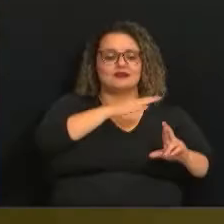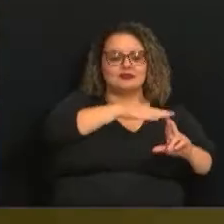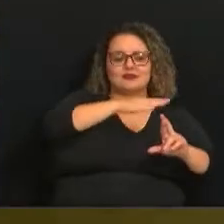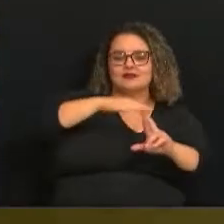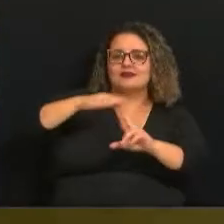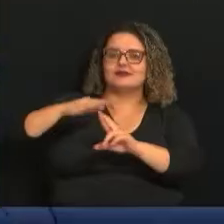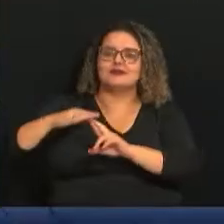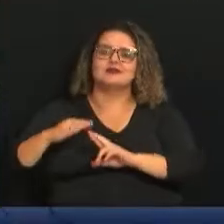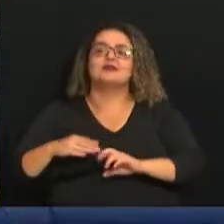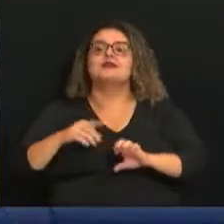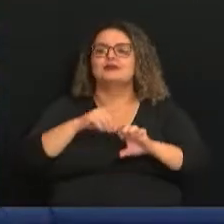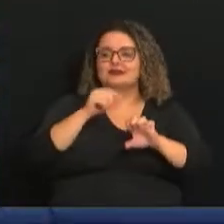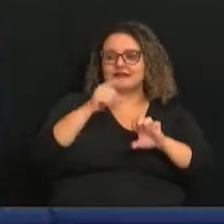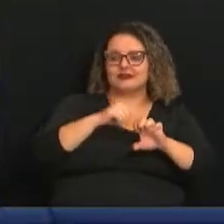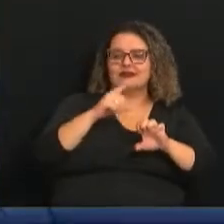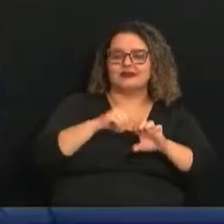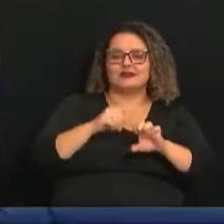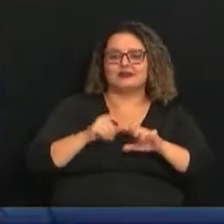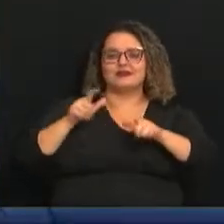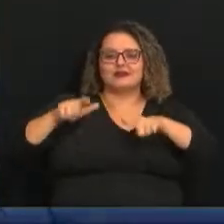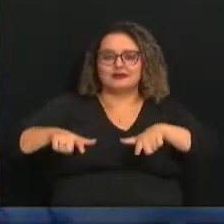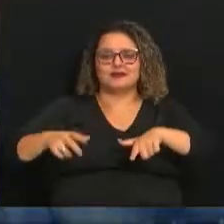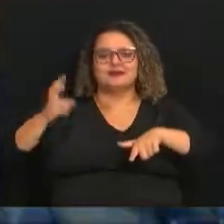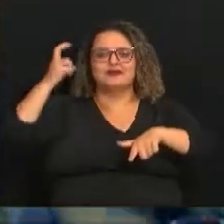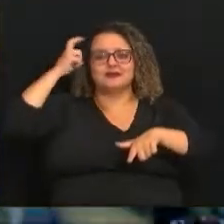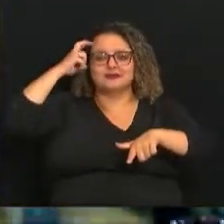Empreendedoras na Estação Cultura.